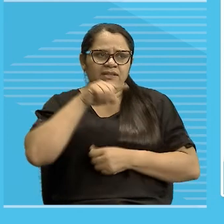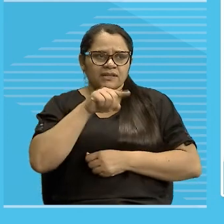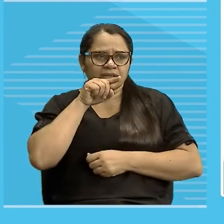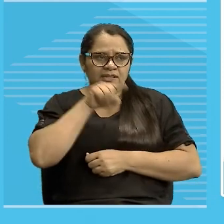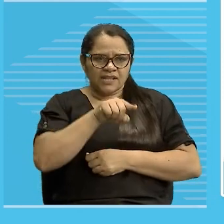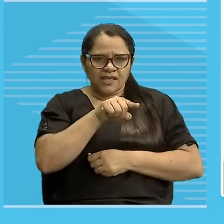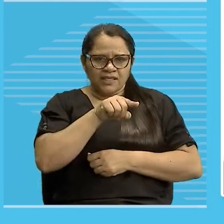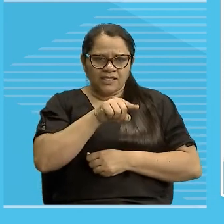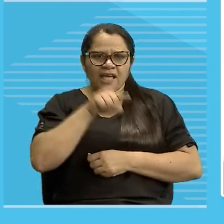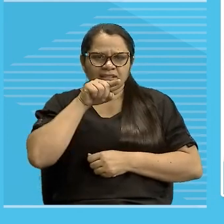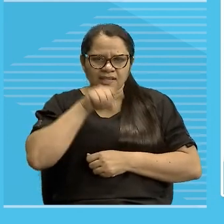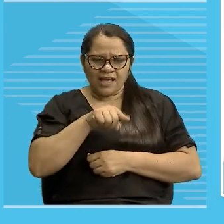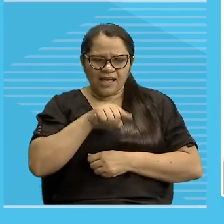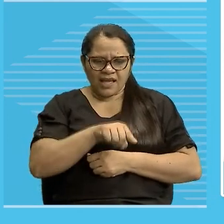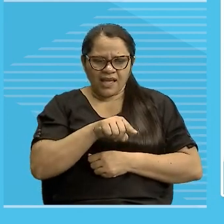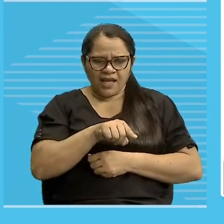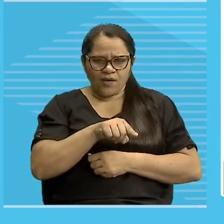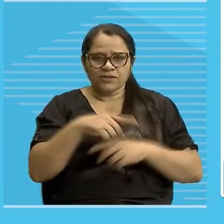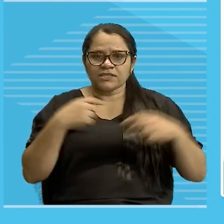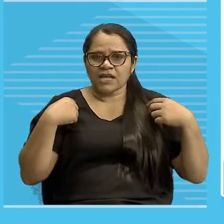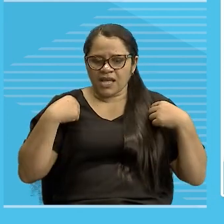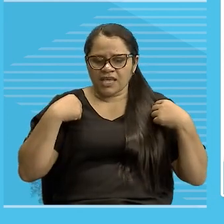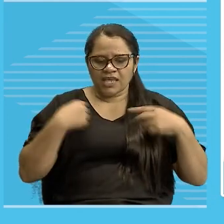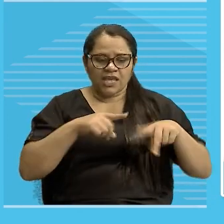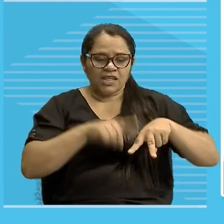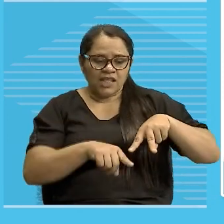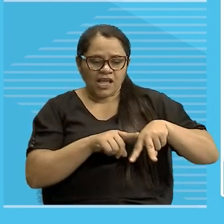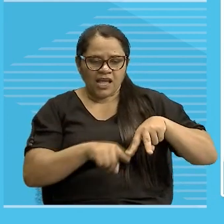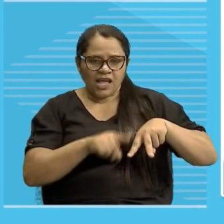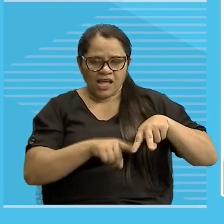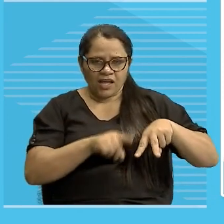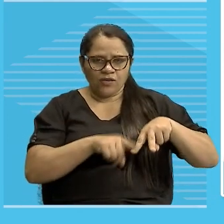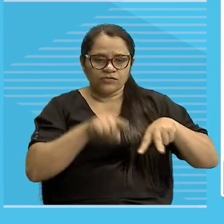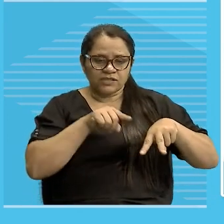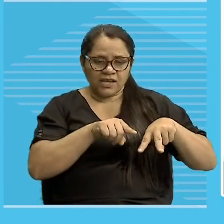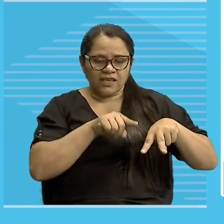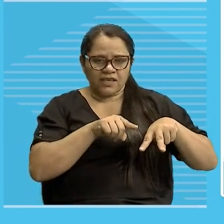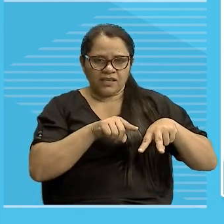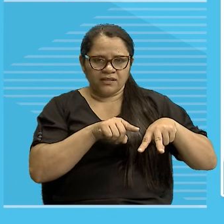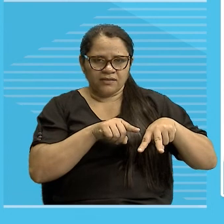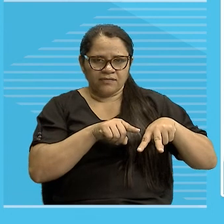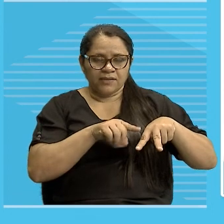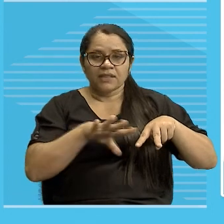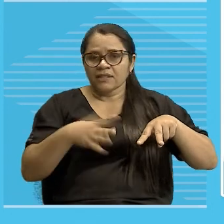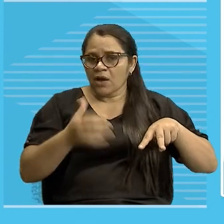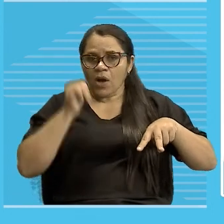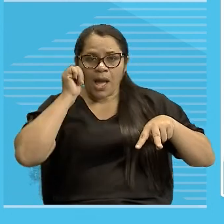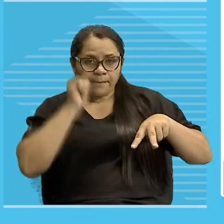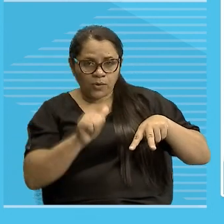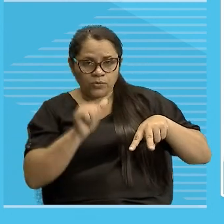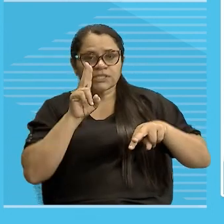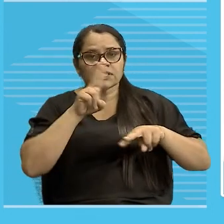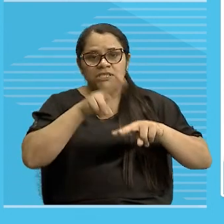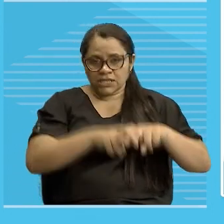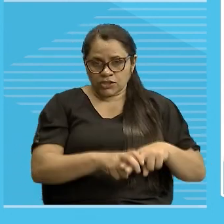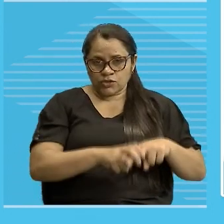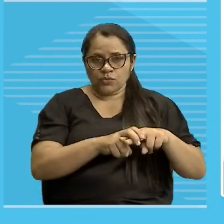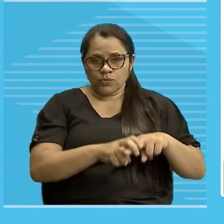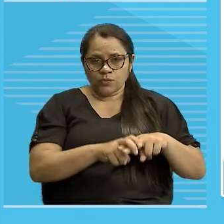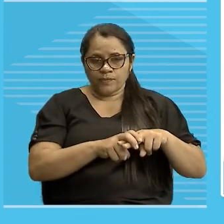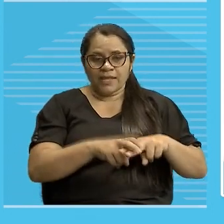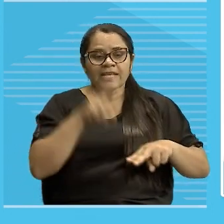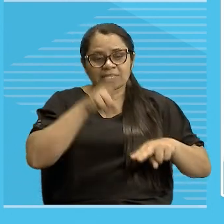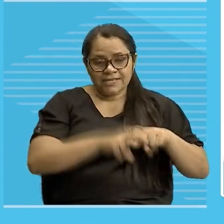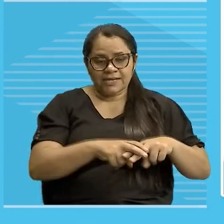calça está aí, embaixo dessa almofada, ou seja, a moça simplesmente sentou, em cima da roupa,